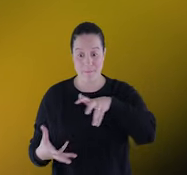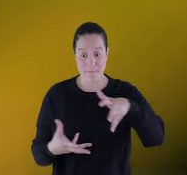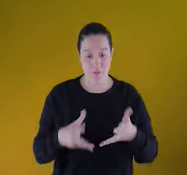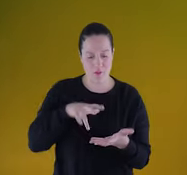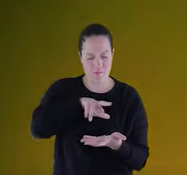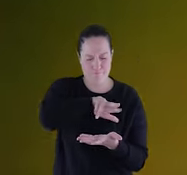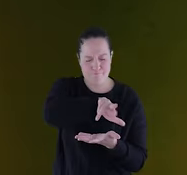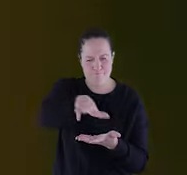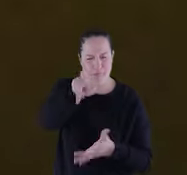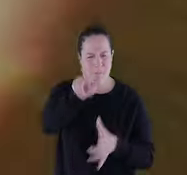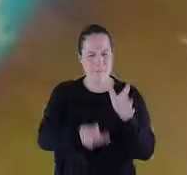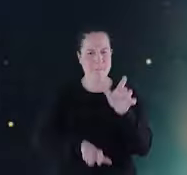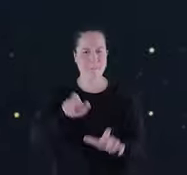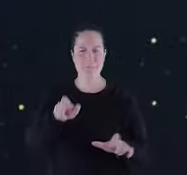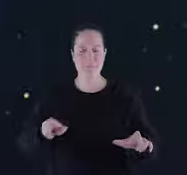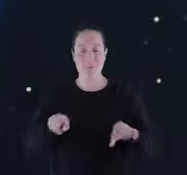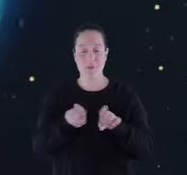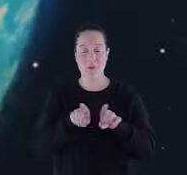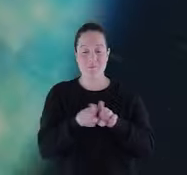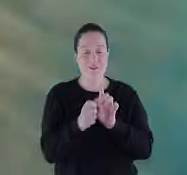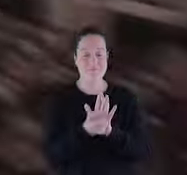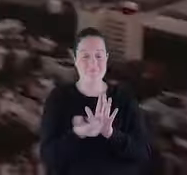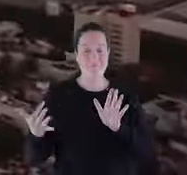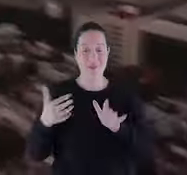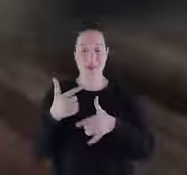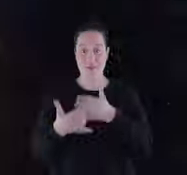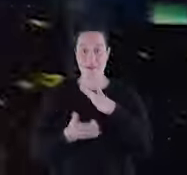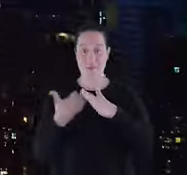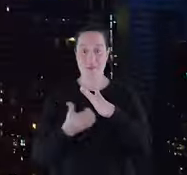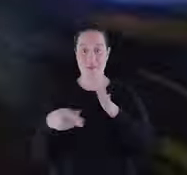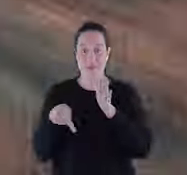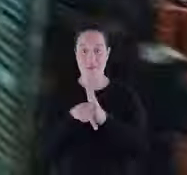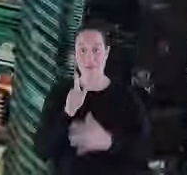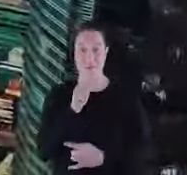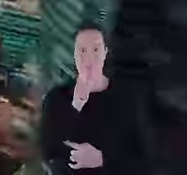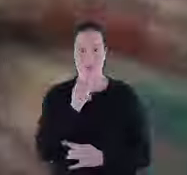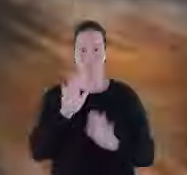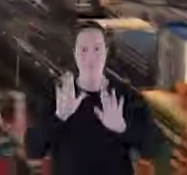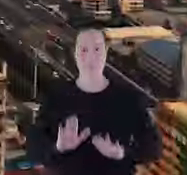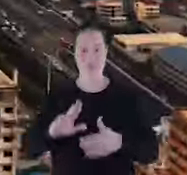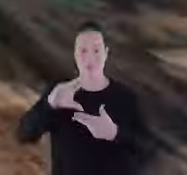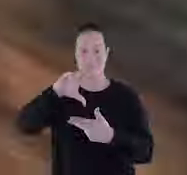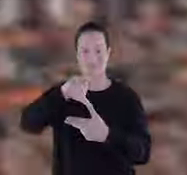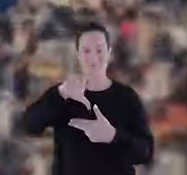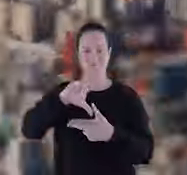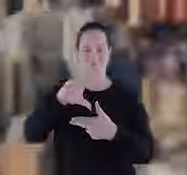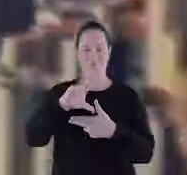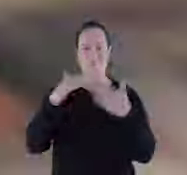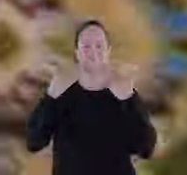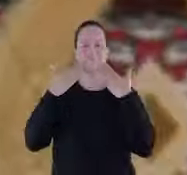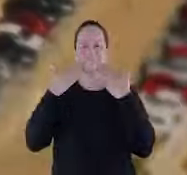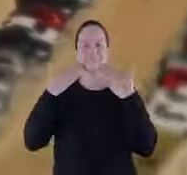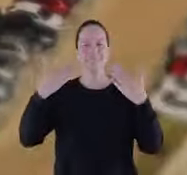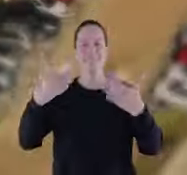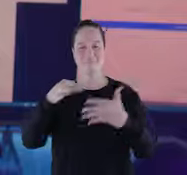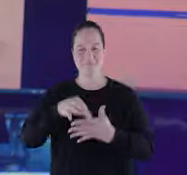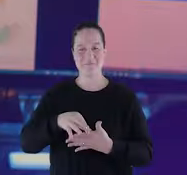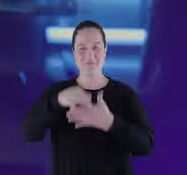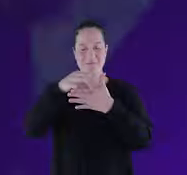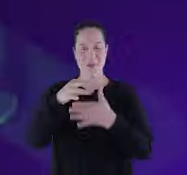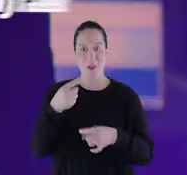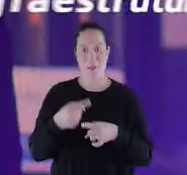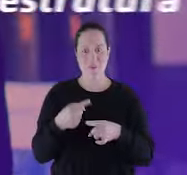Vivemos em um planeta com bilhões de pessoas e milhares de empresas de saneamento. Mas a Senepar se destaca.